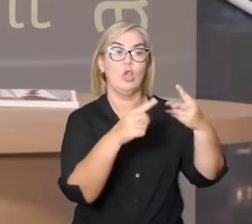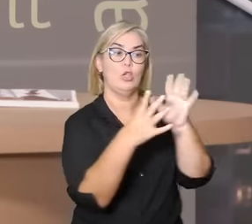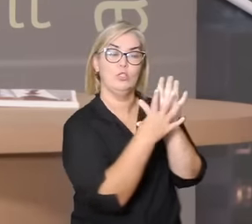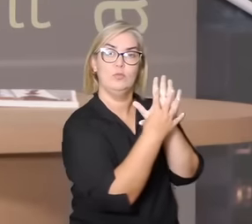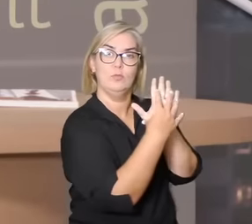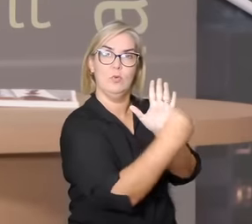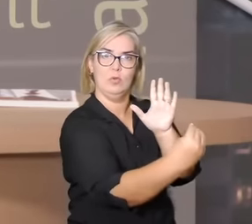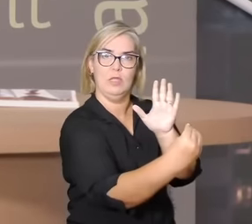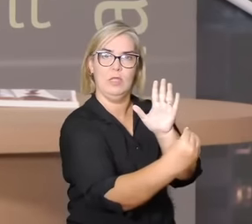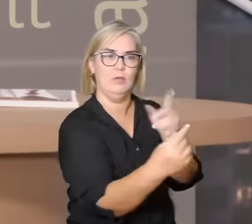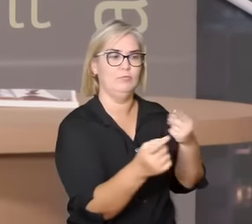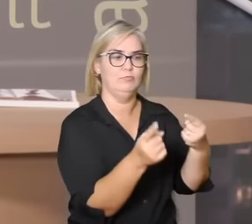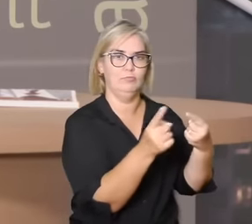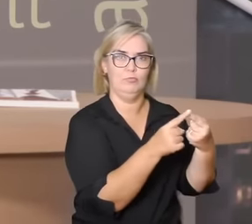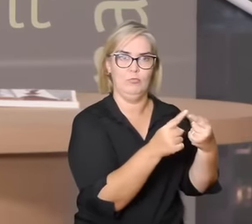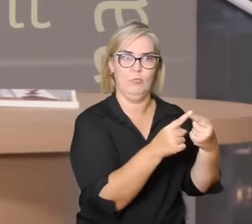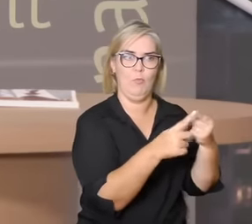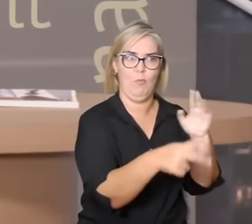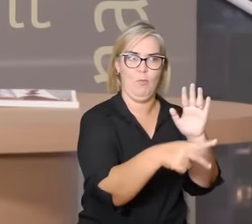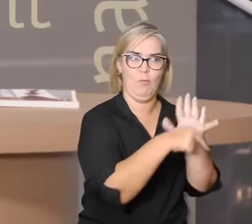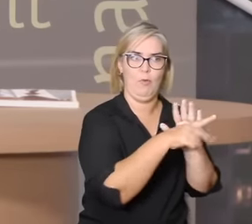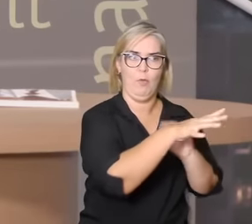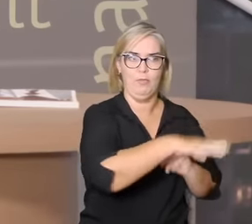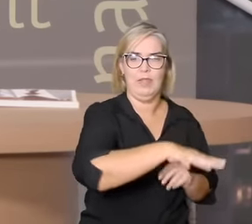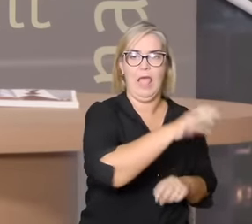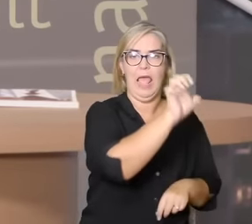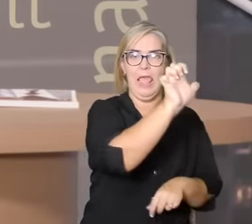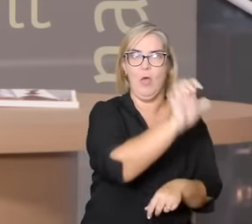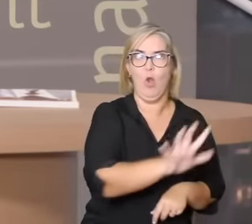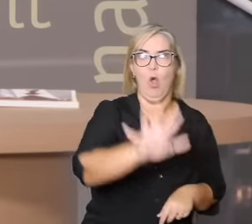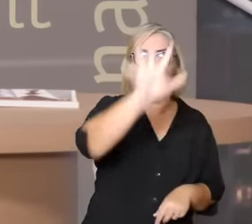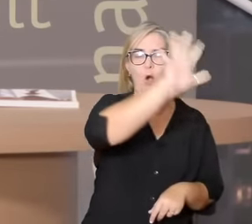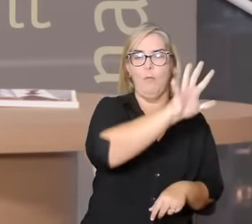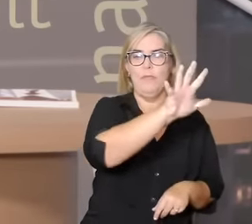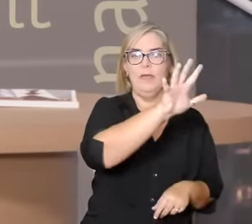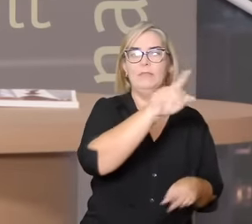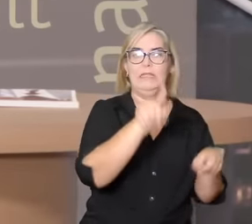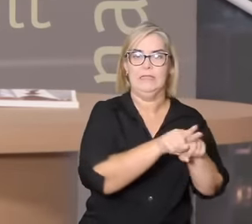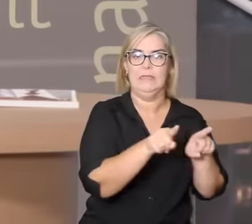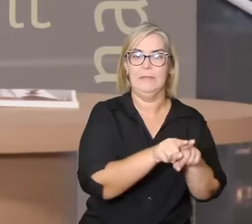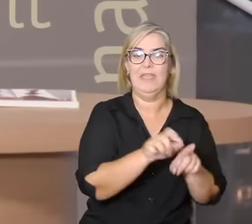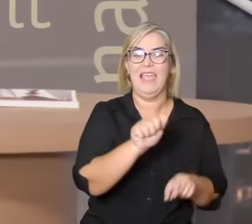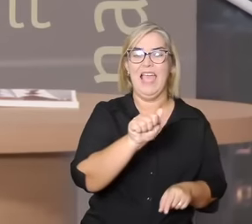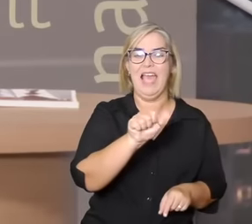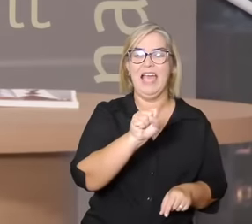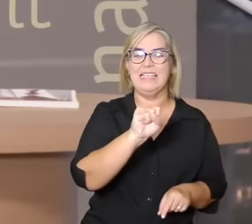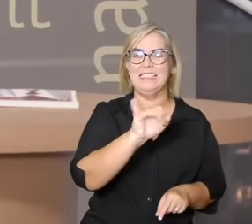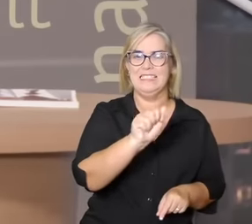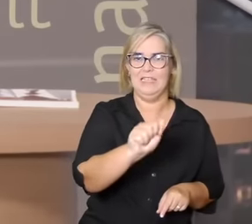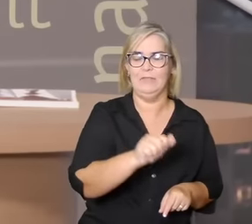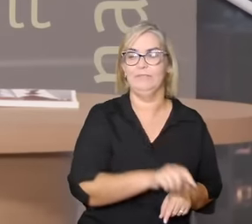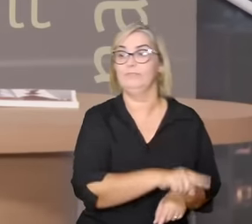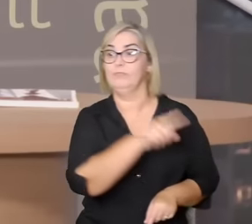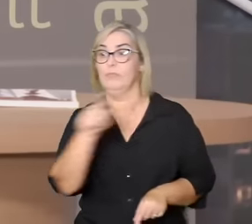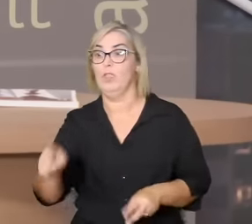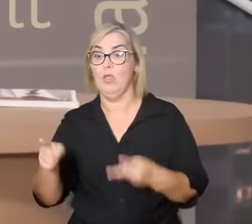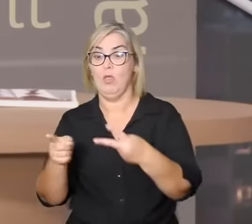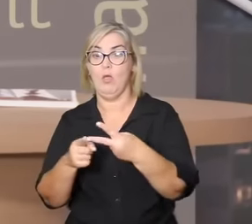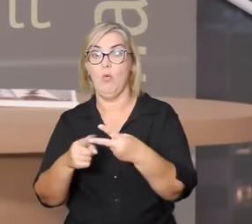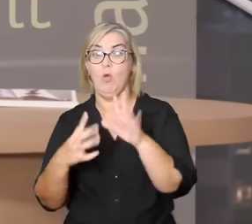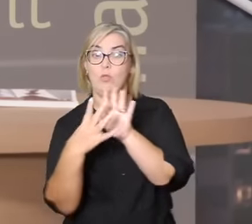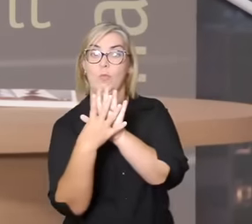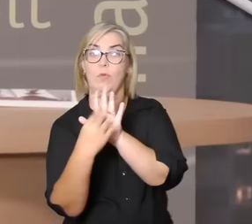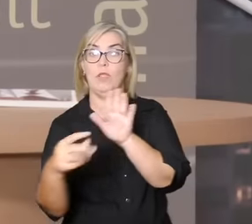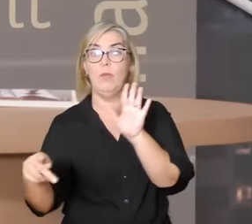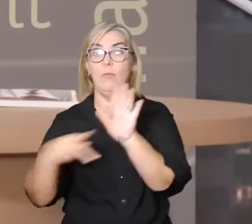euroasiático mais frequente na Europa e na Ásia e um modelo que era mais frequente na África o Antônio Bispo dos